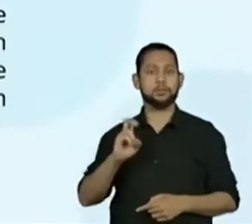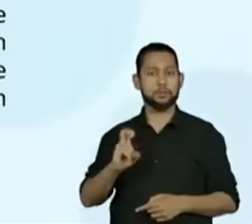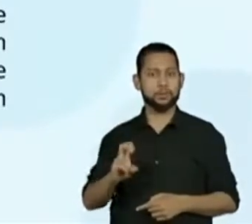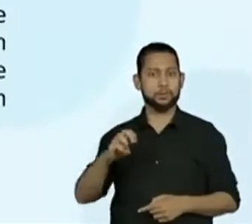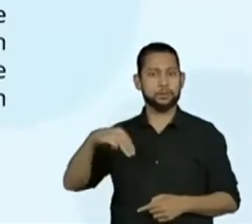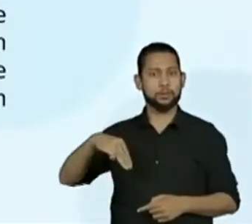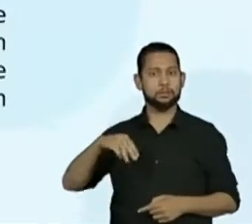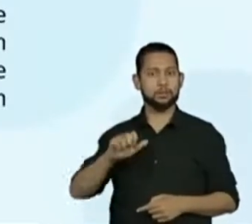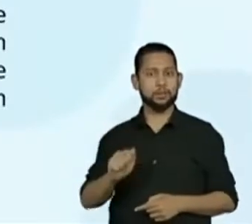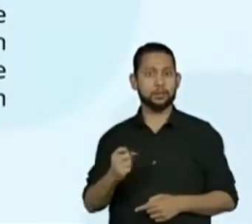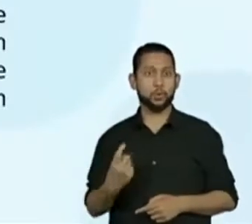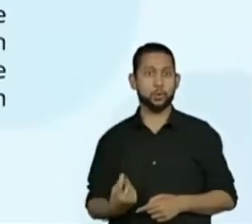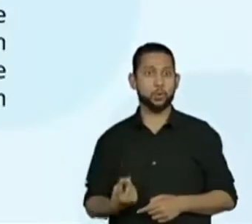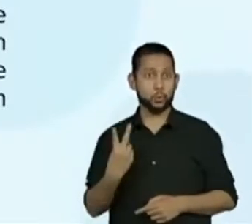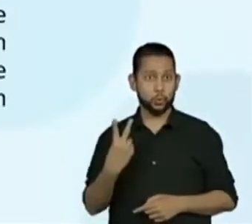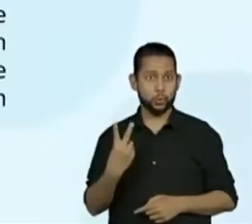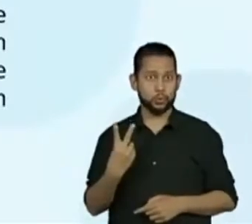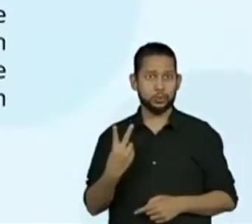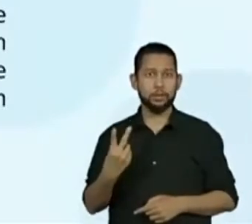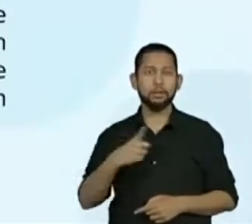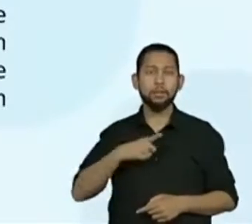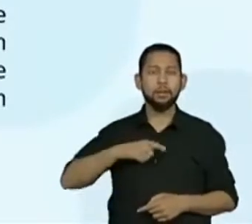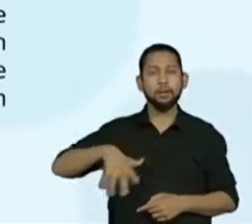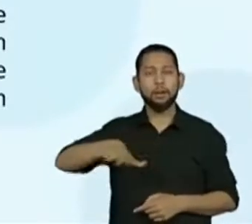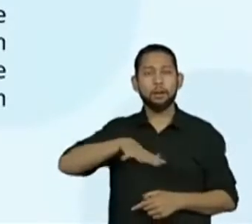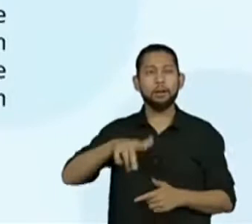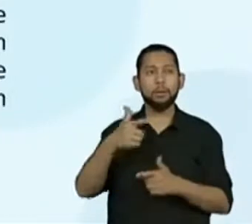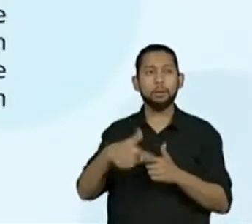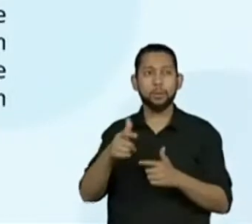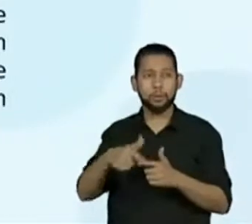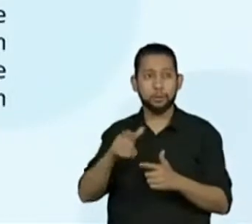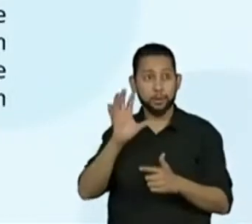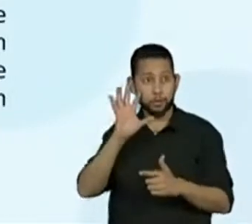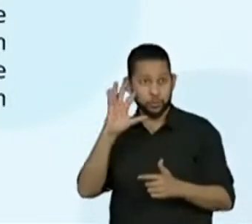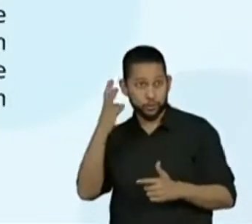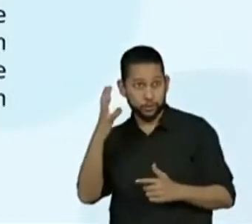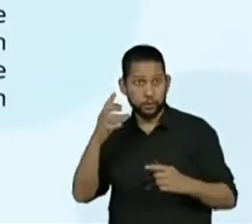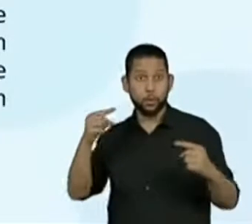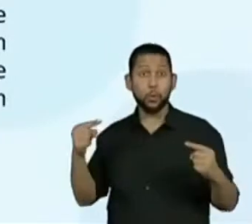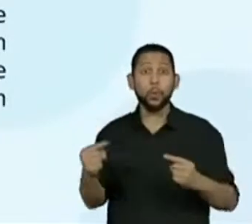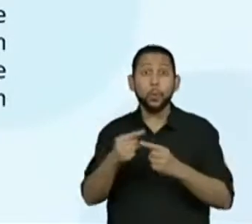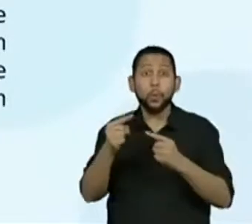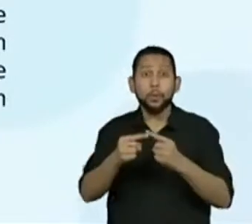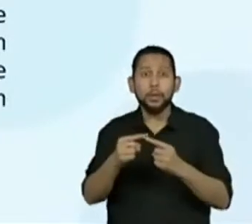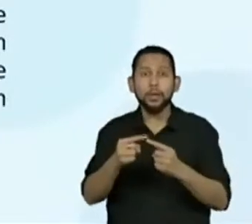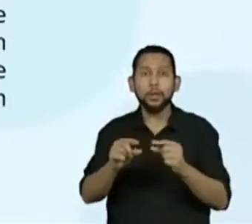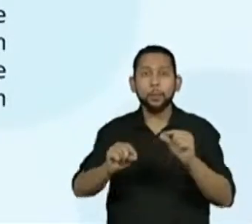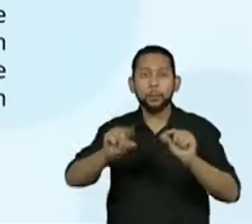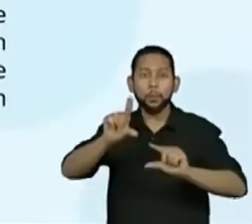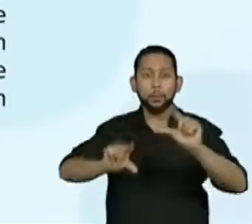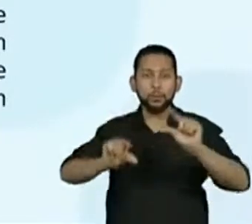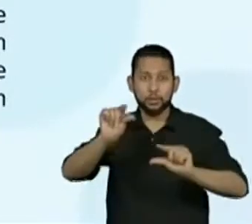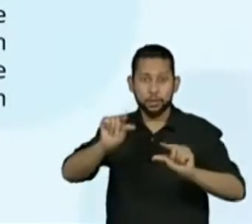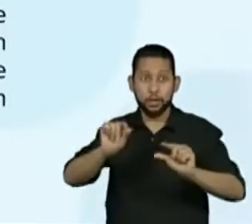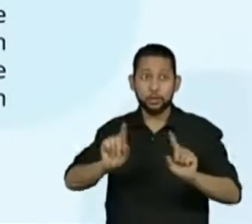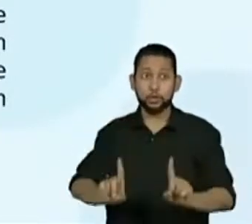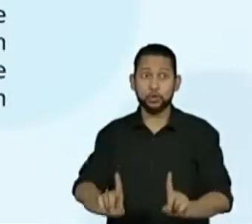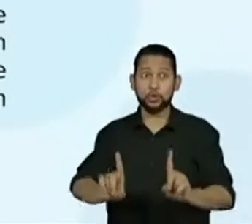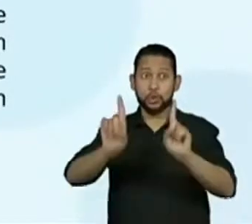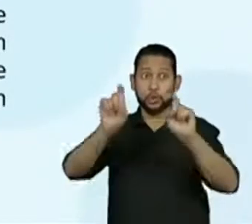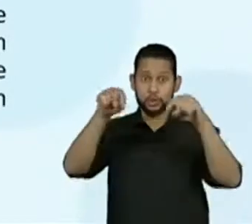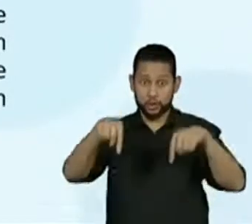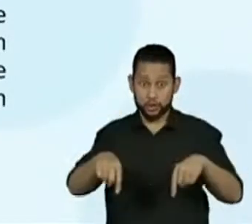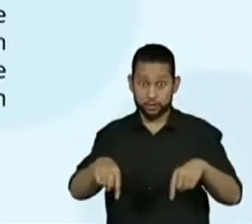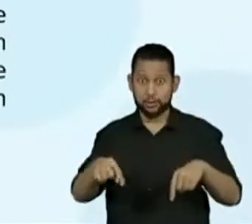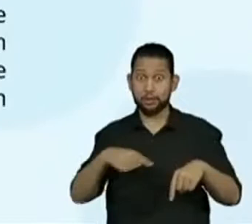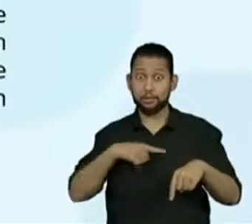MF05MA12. Resolver situações problema que envolvam variação de proporcionalidade direta